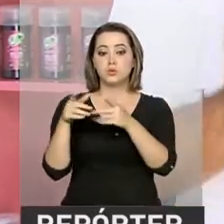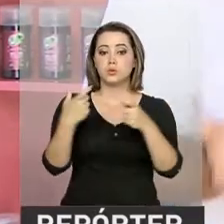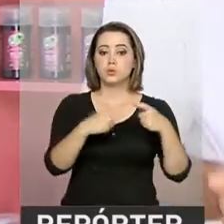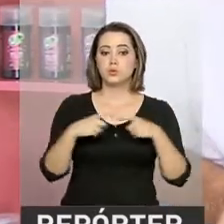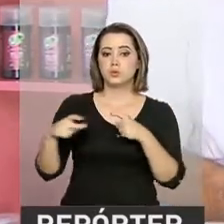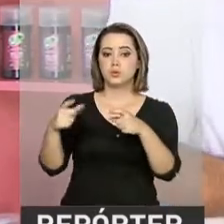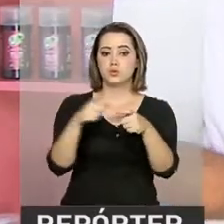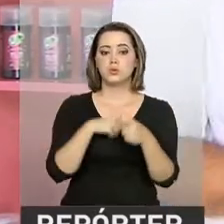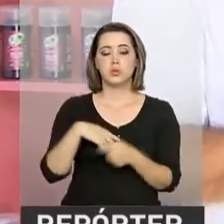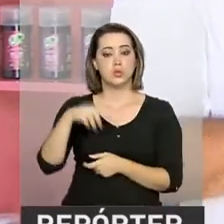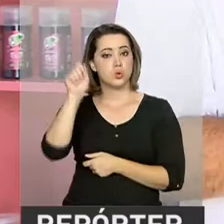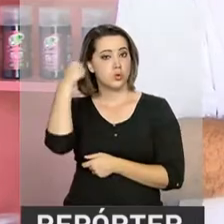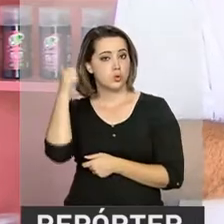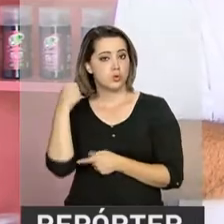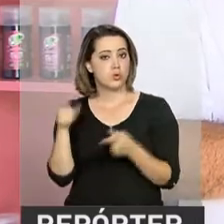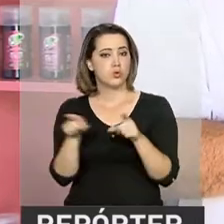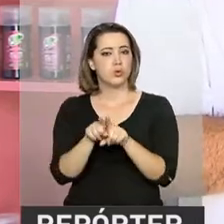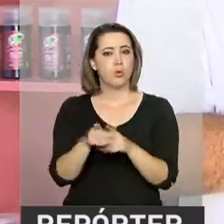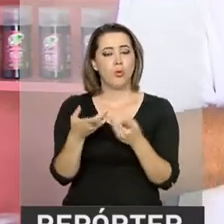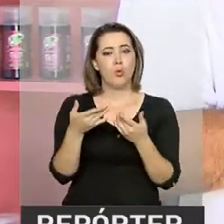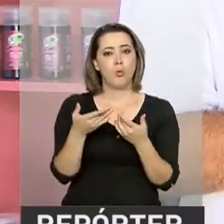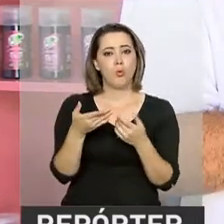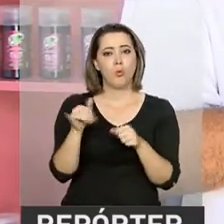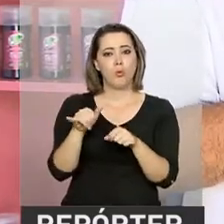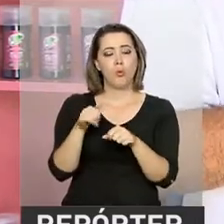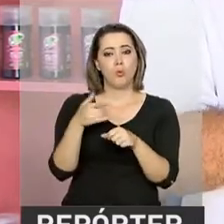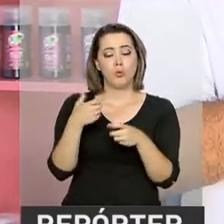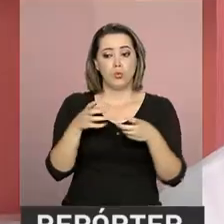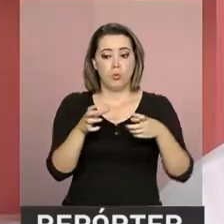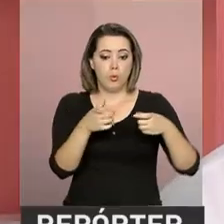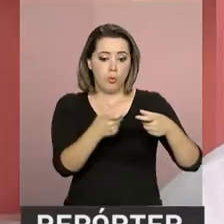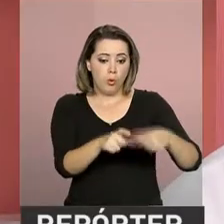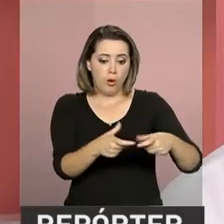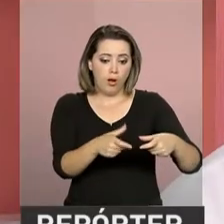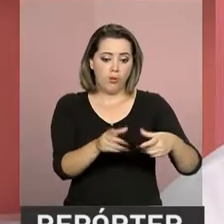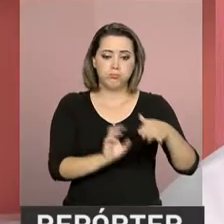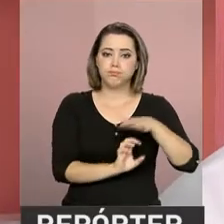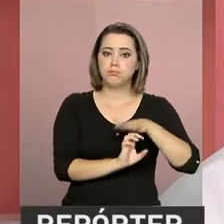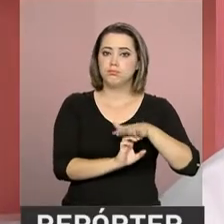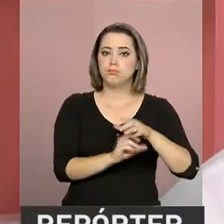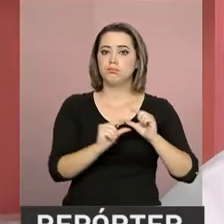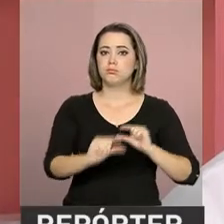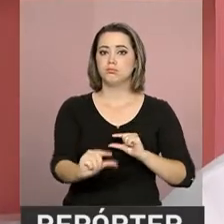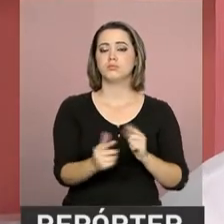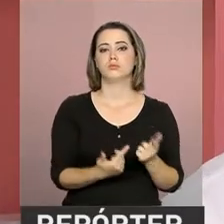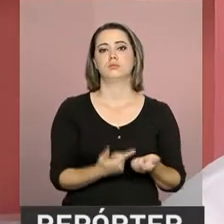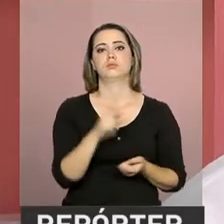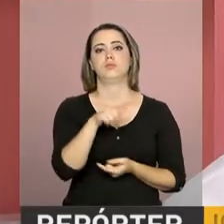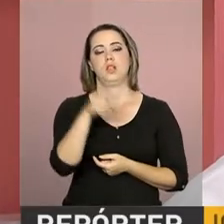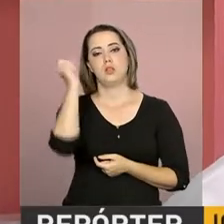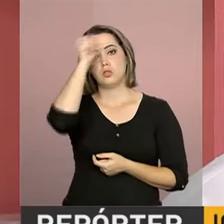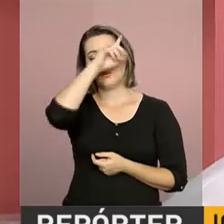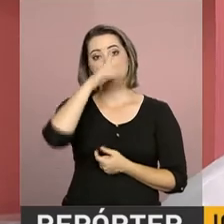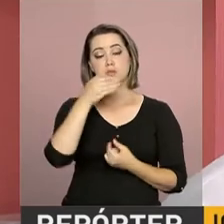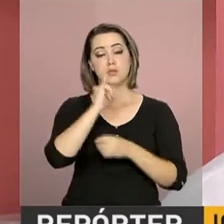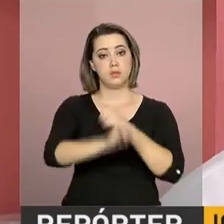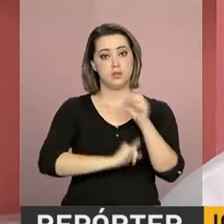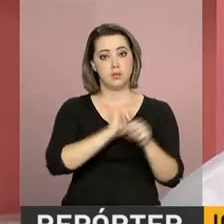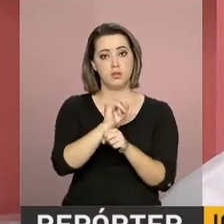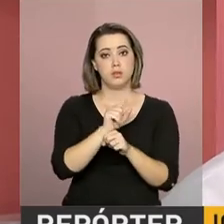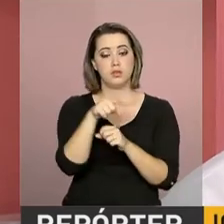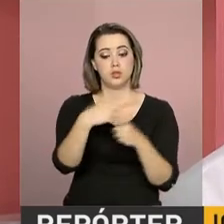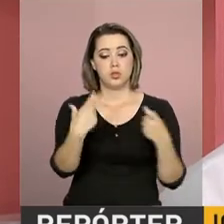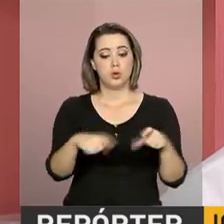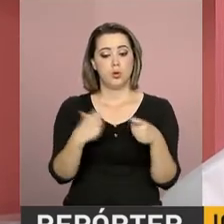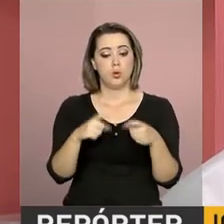de tintas para cabelo com a estrutura de uma pequena empresa? A maior dificuldade do e-commerce é o espaço físico, que é